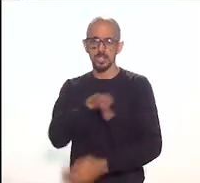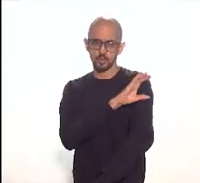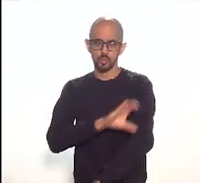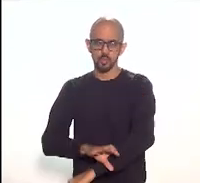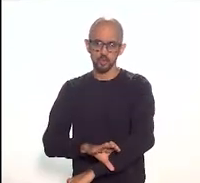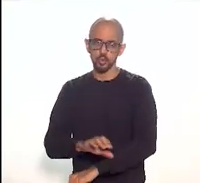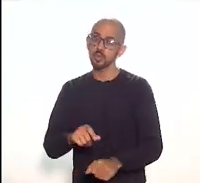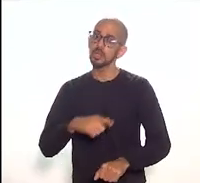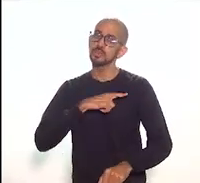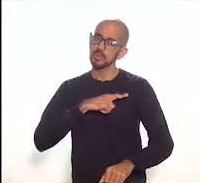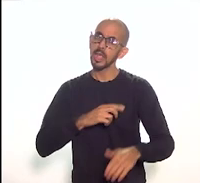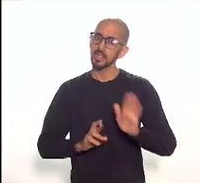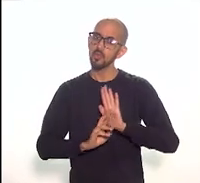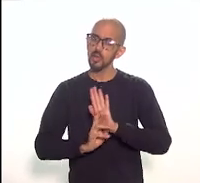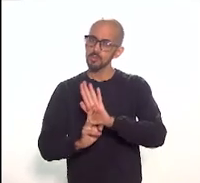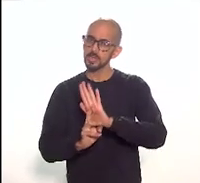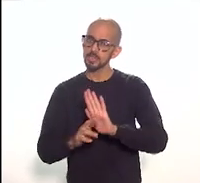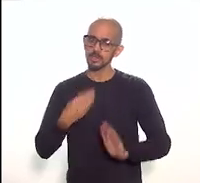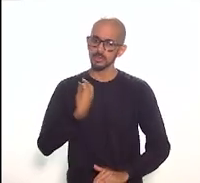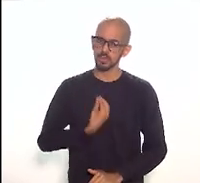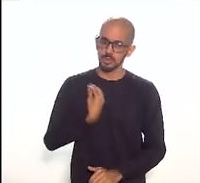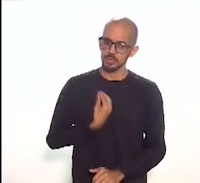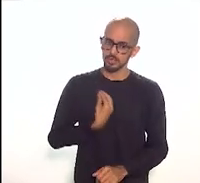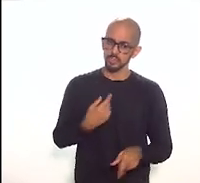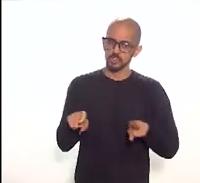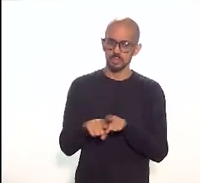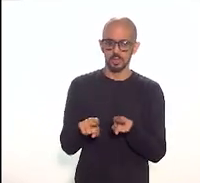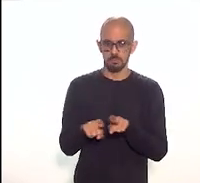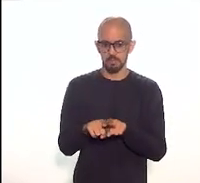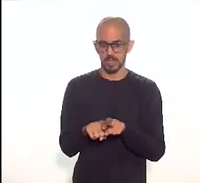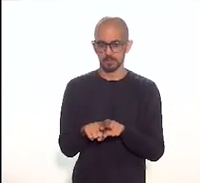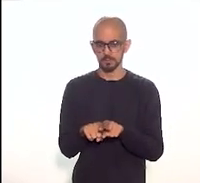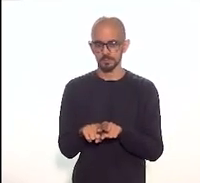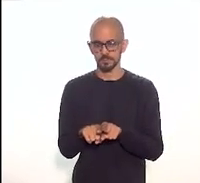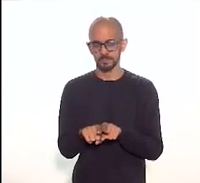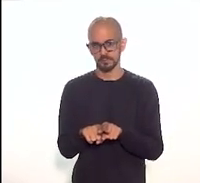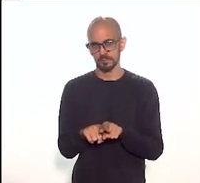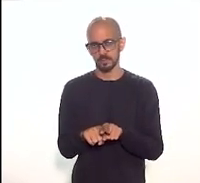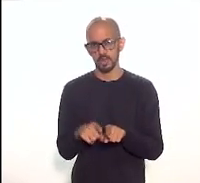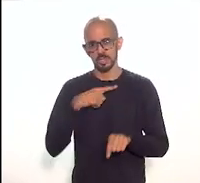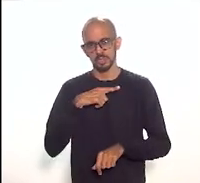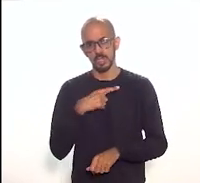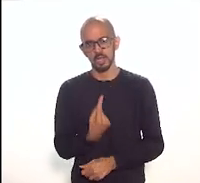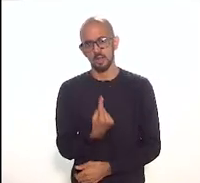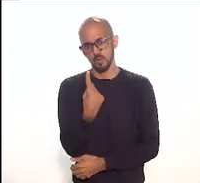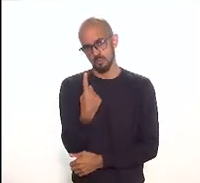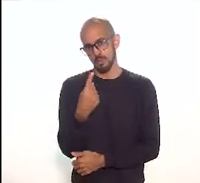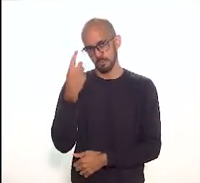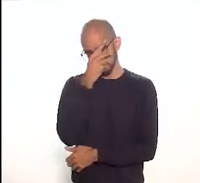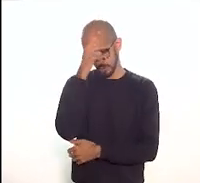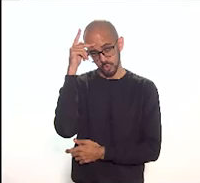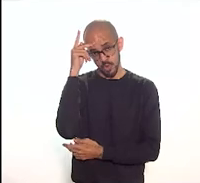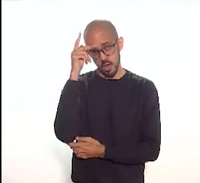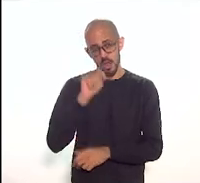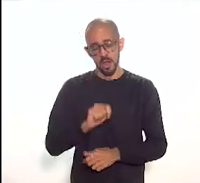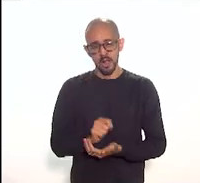representante representado com um com um integrante